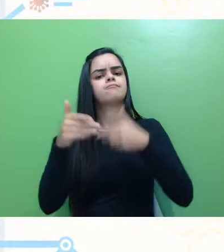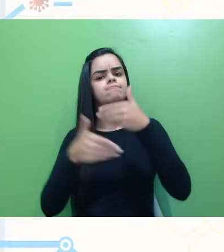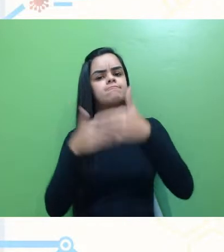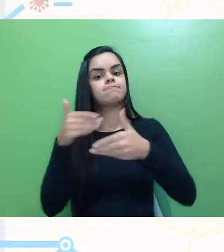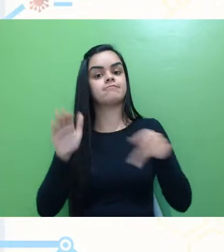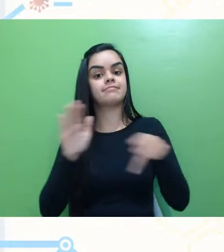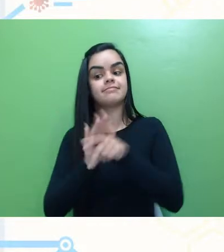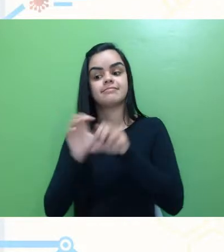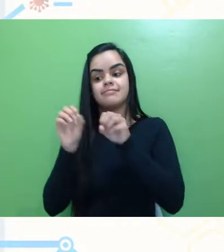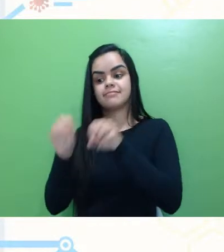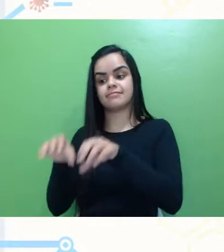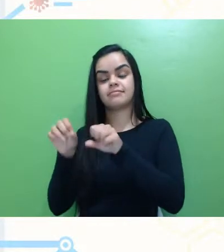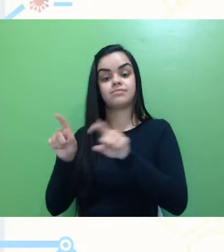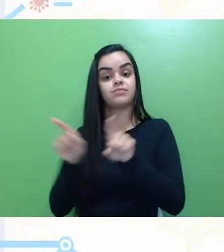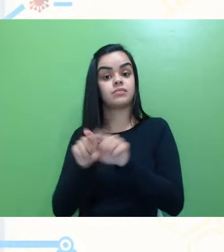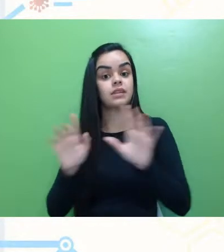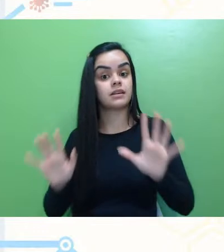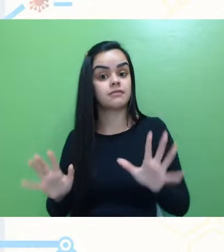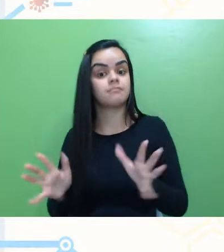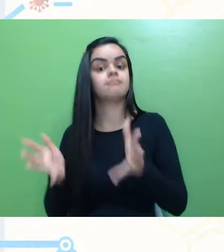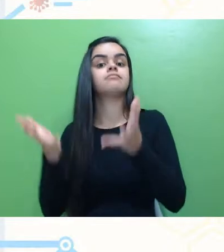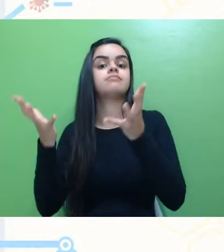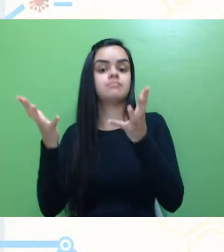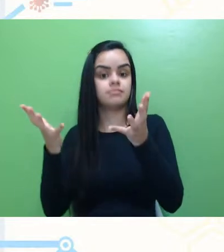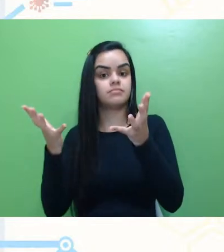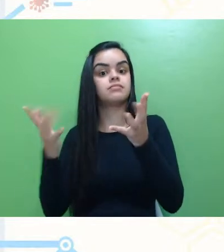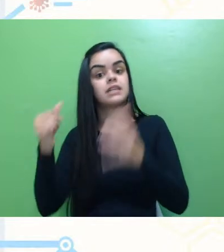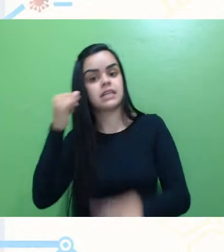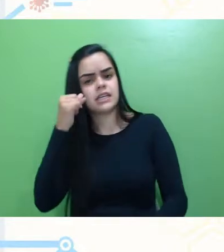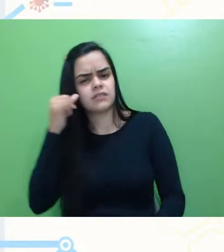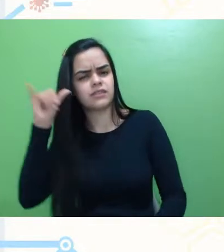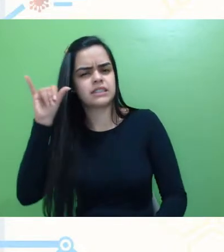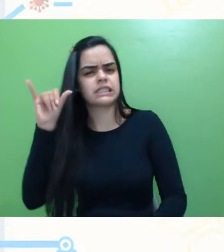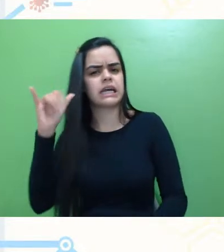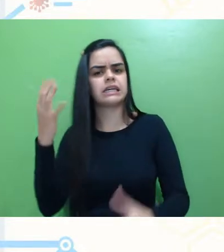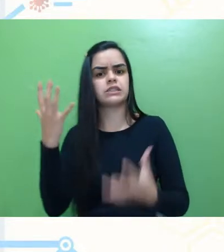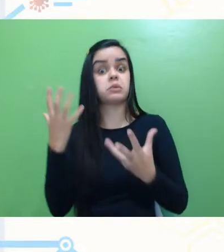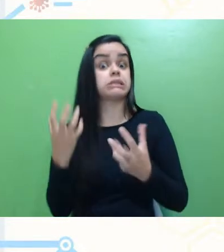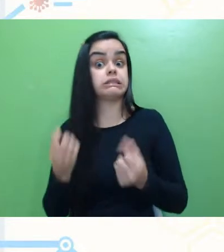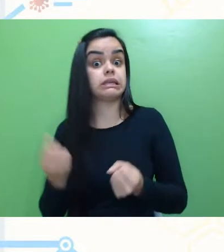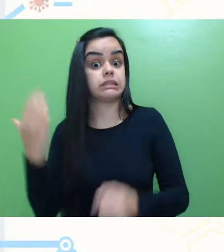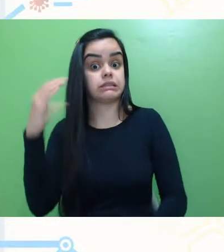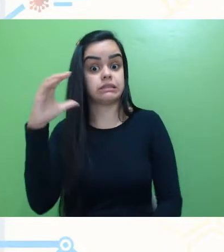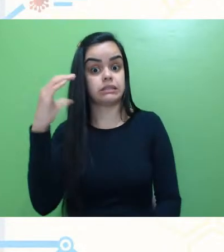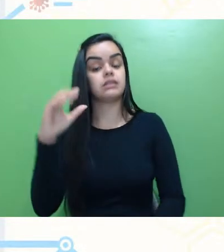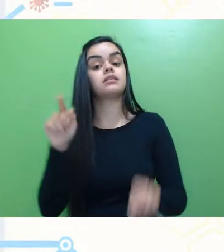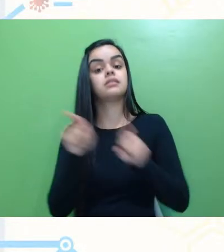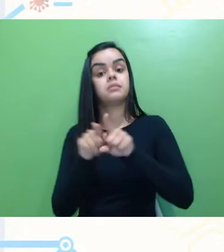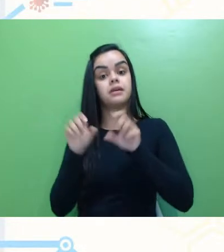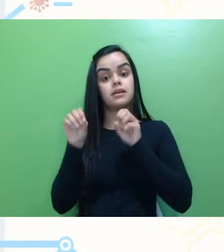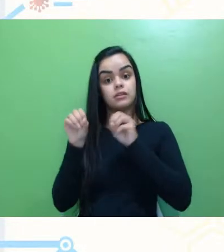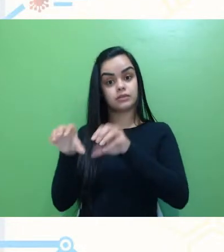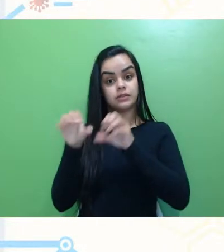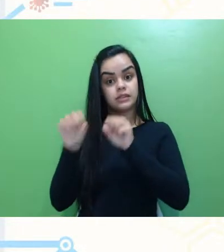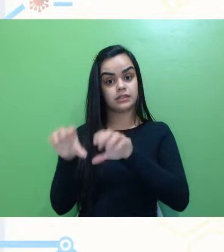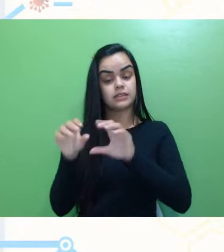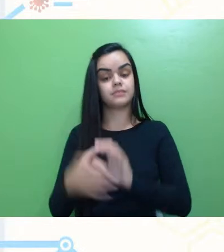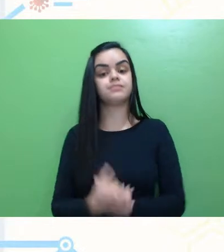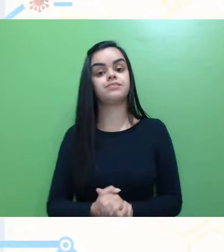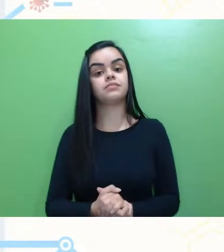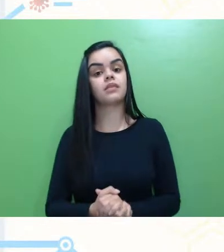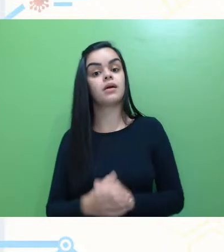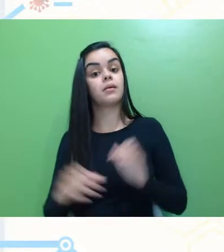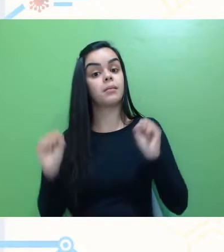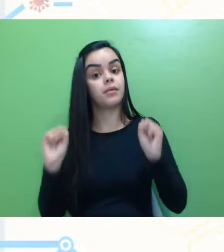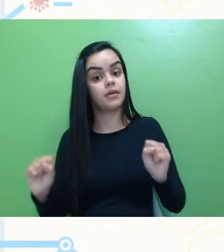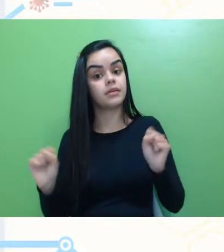no estímulo do negacionismo científico, né, em que medida que a nossa educação pode